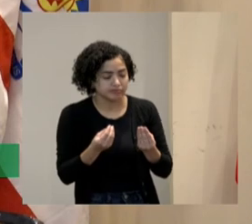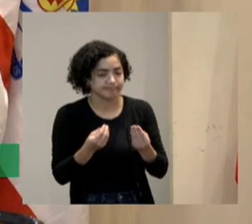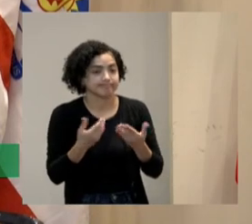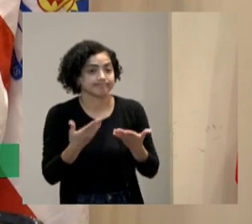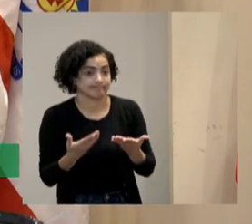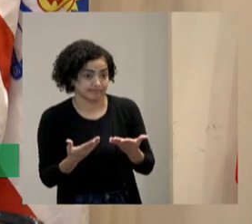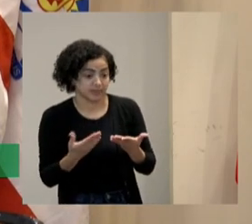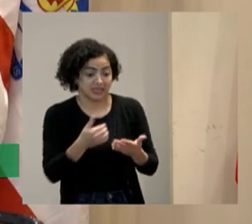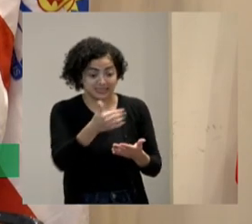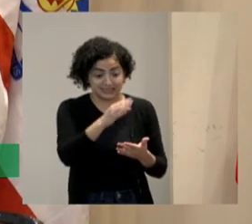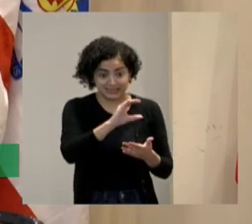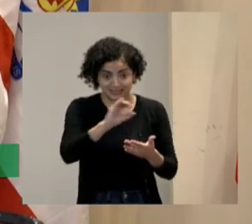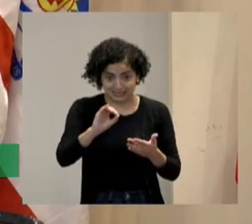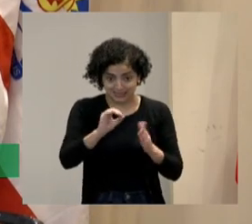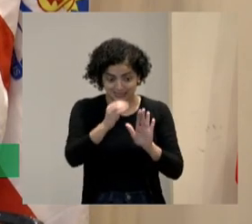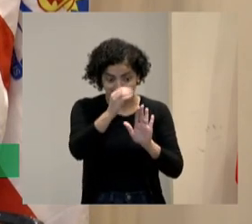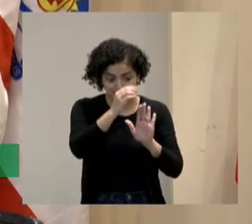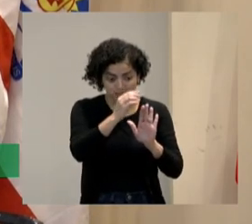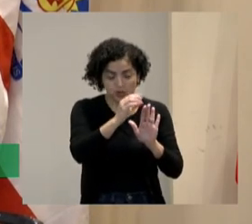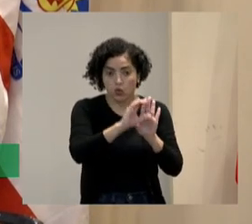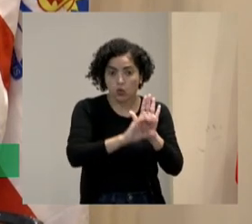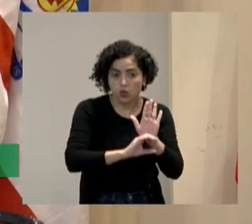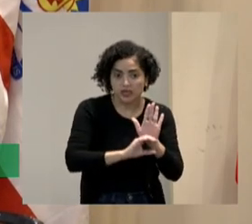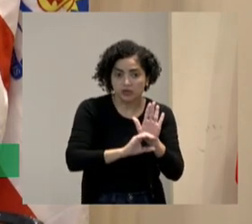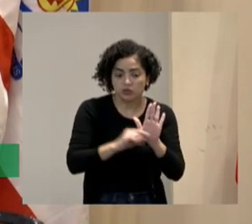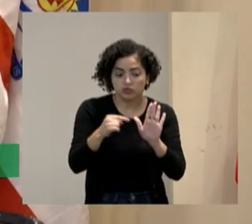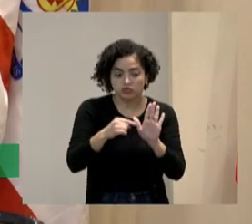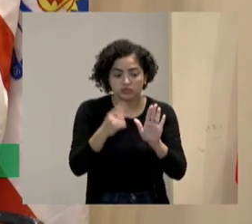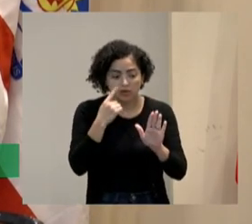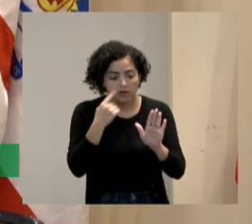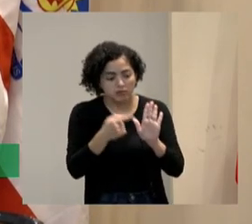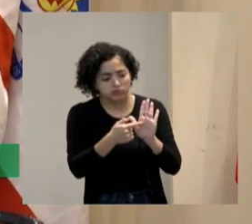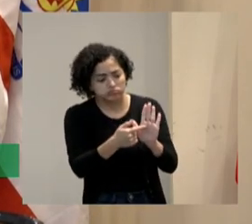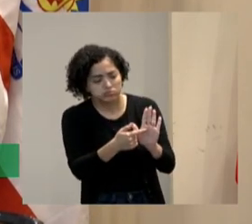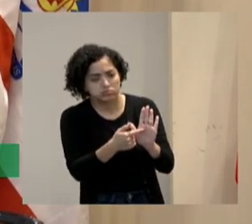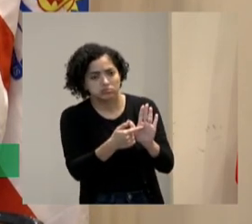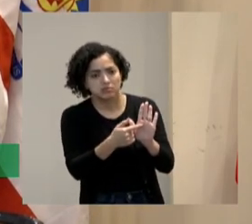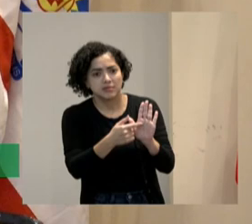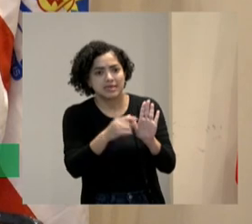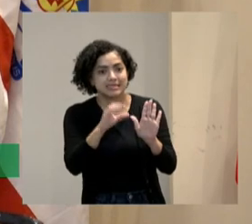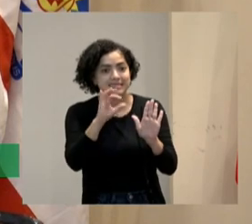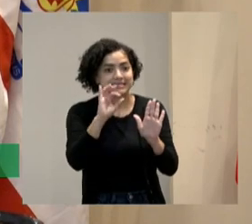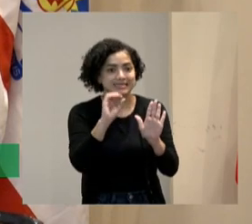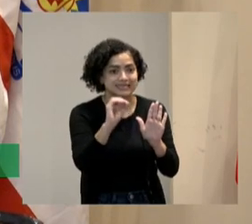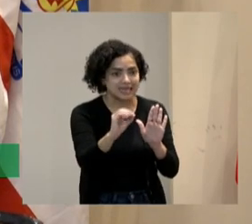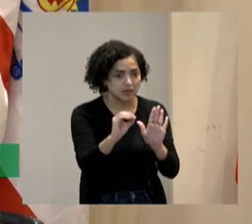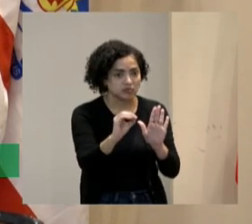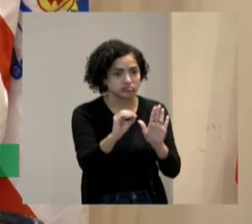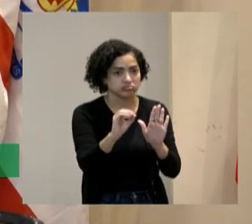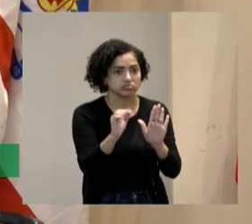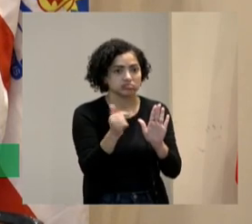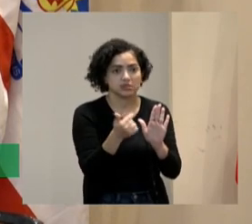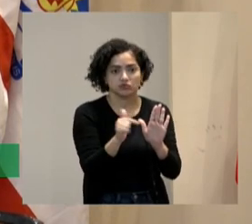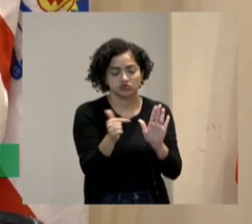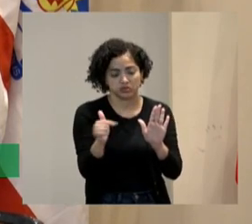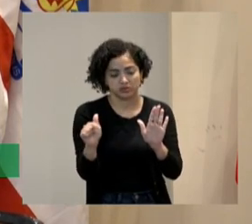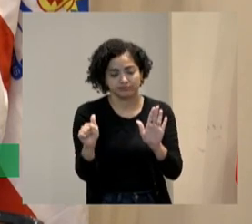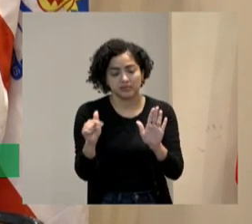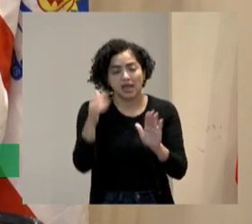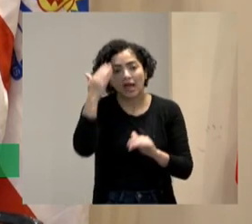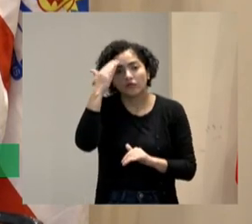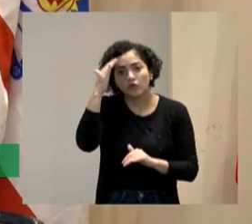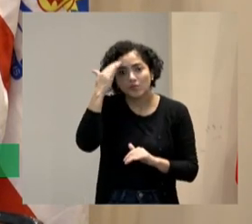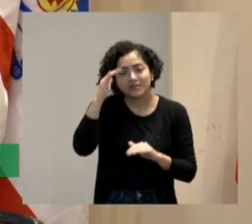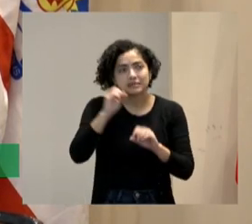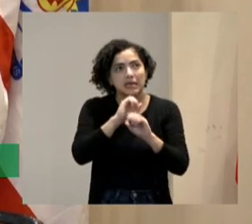de 100 currículos, zero PCD. Eu falei, é uma realidade. E aí eu fui começar a entender o que estava